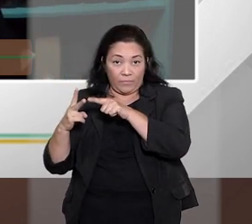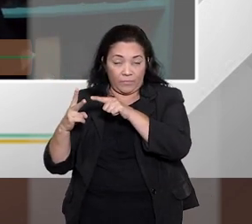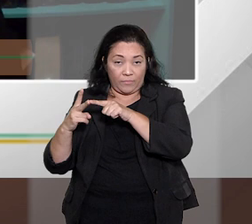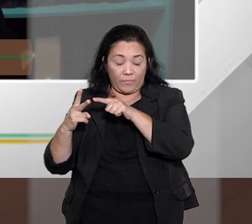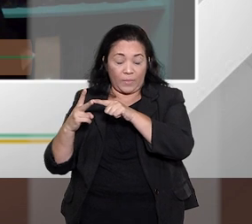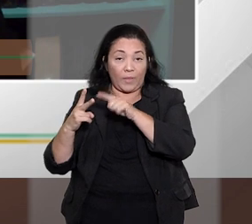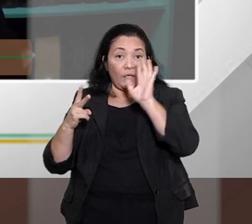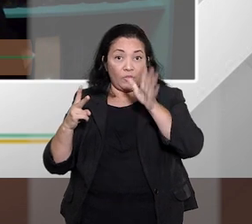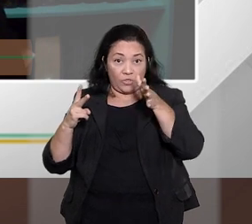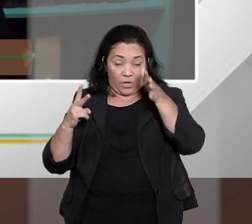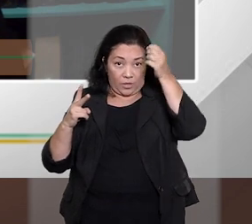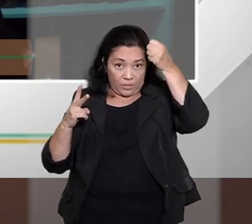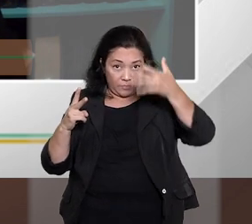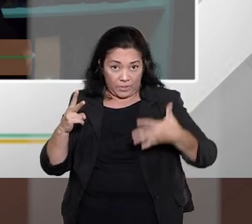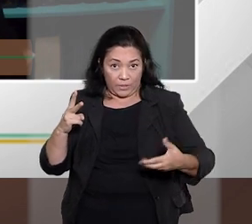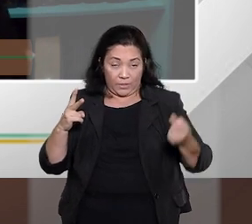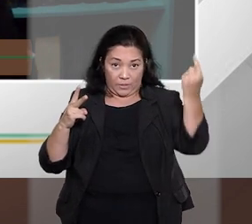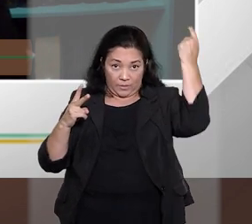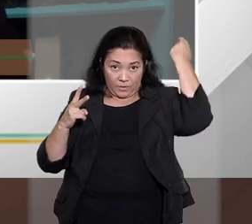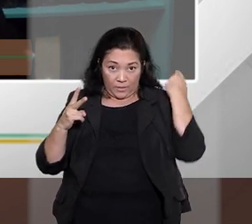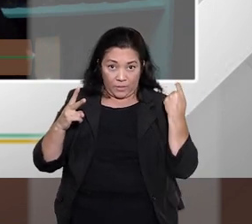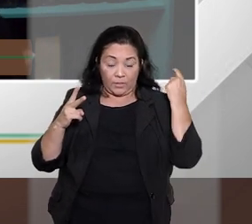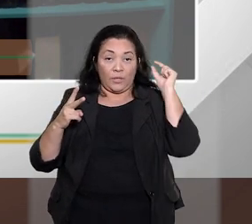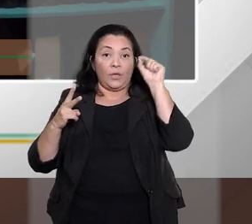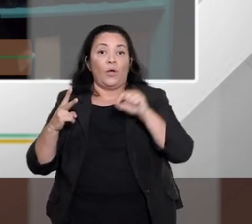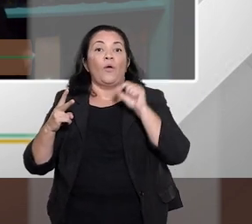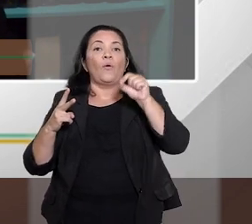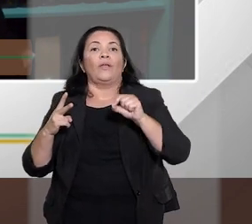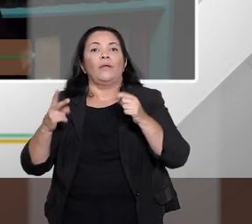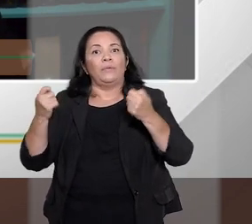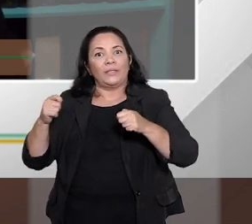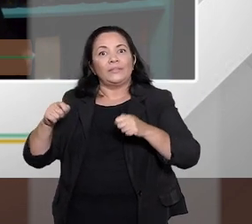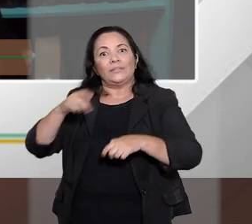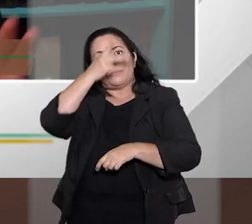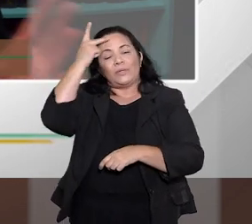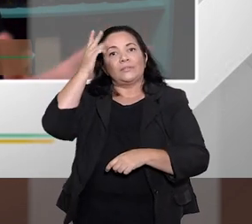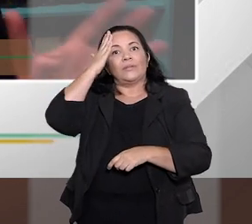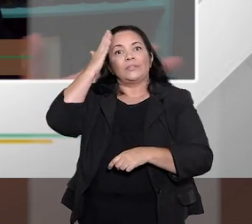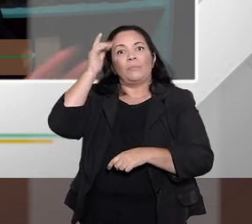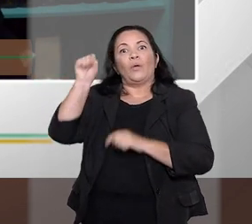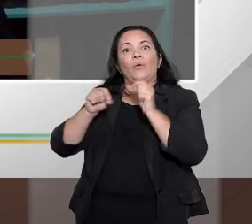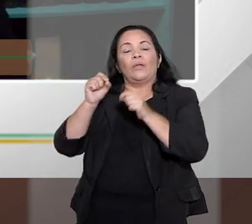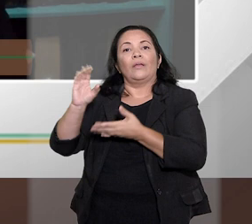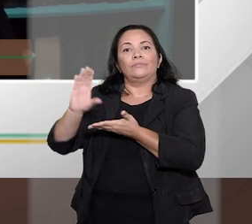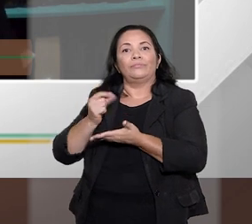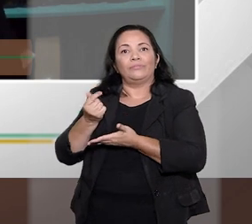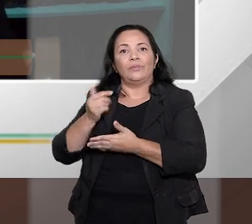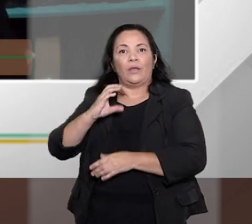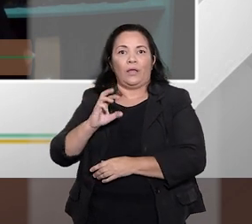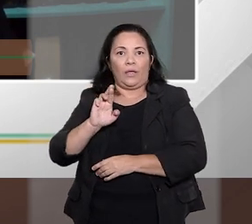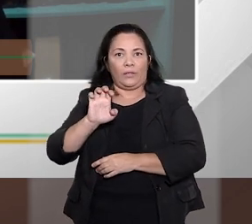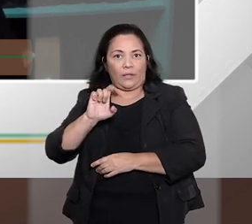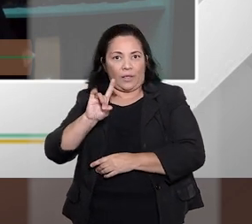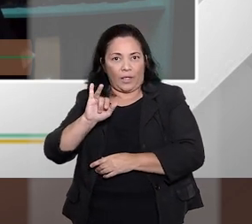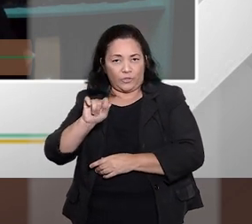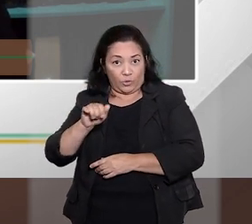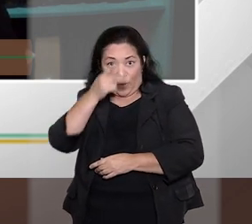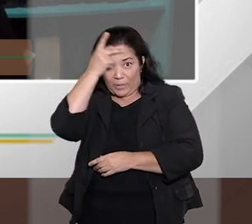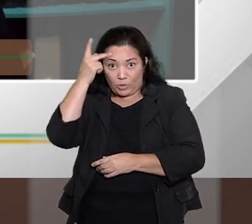como já eu havia dito, o contraposto ao crédito irresponsável é o crédito responsável. Então, essa é uma noção